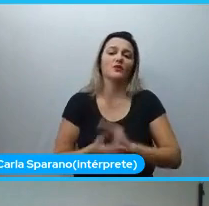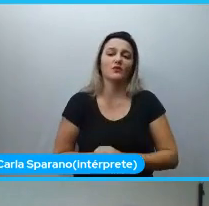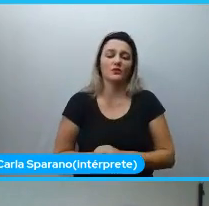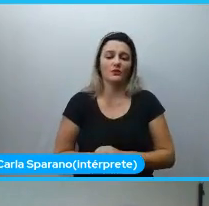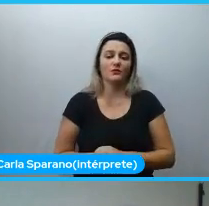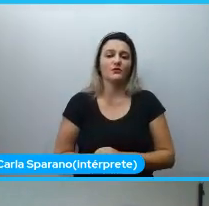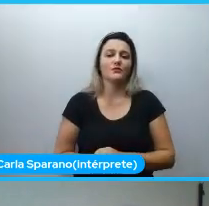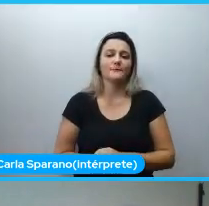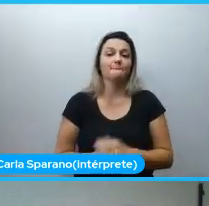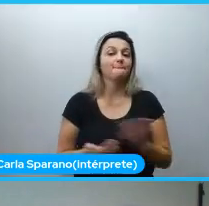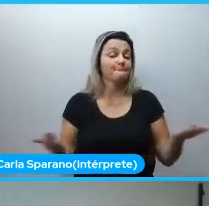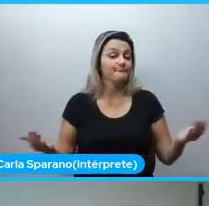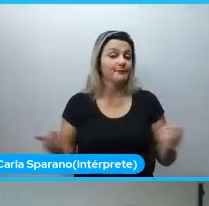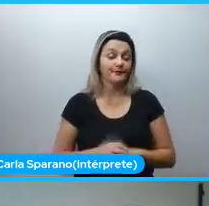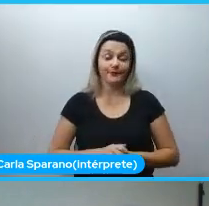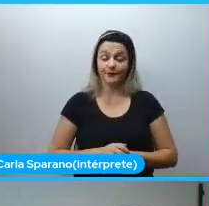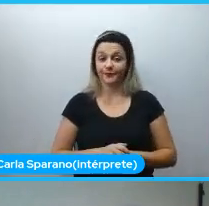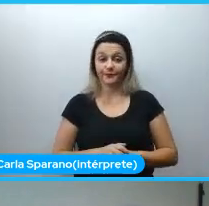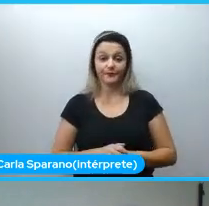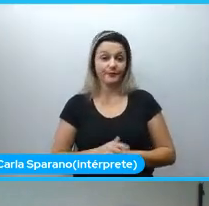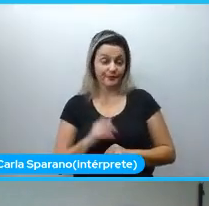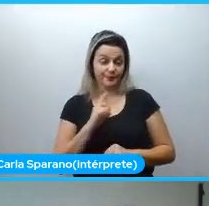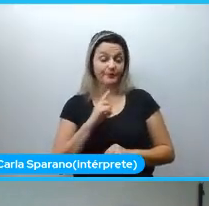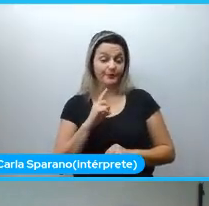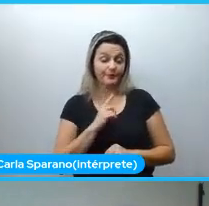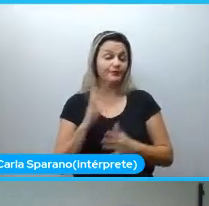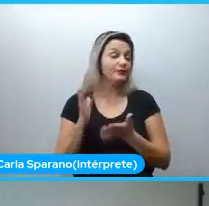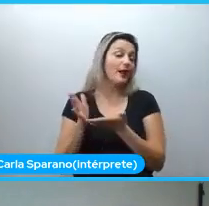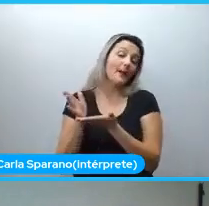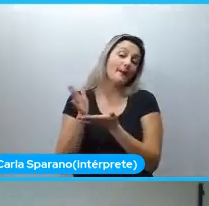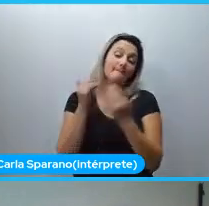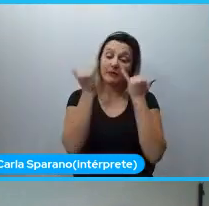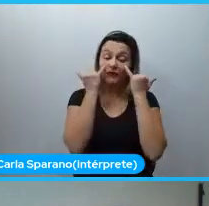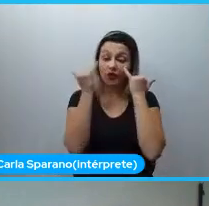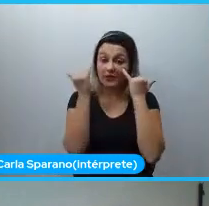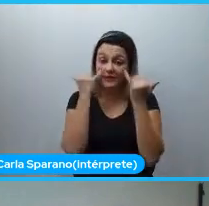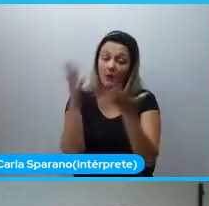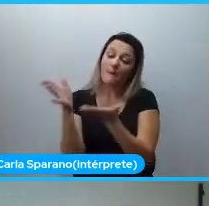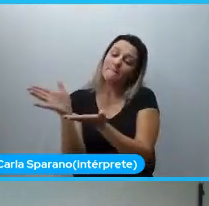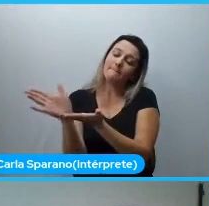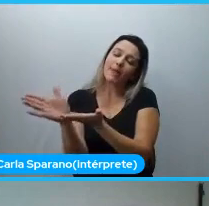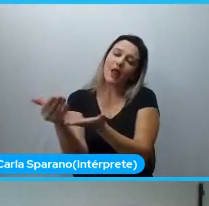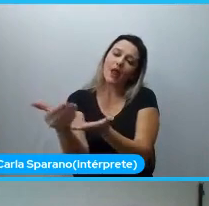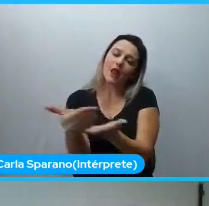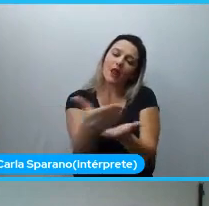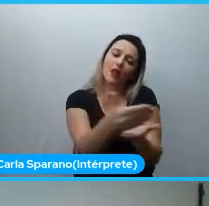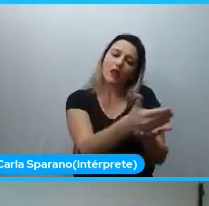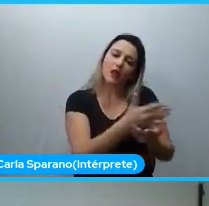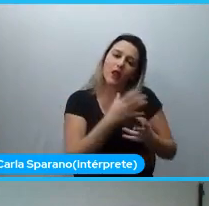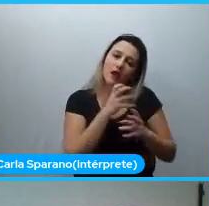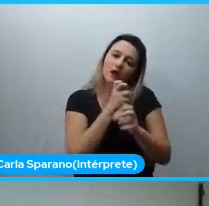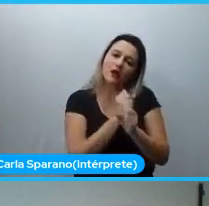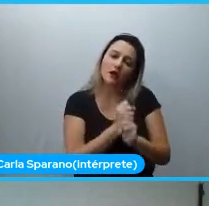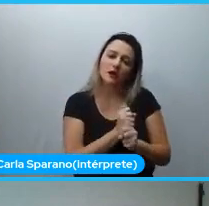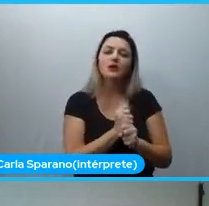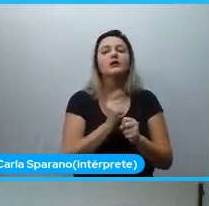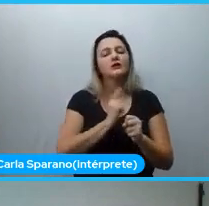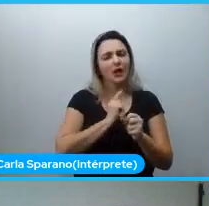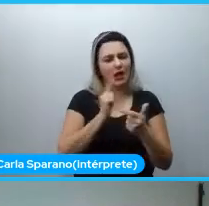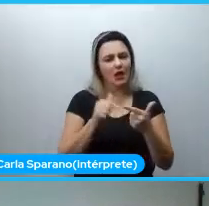Mas agora eu tenho os dados, eu tenho alguma linguagem de programação,